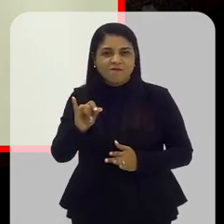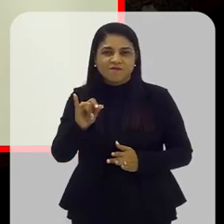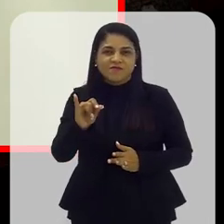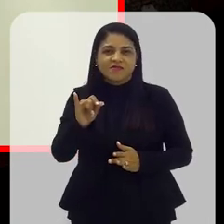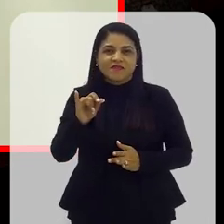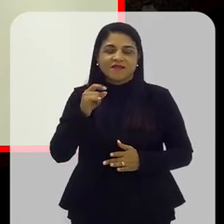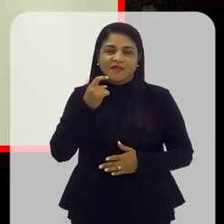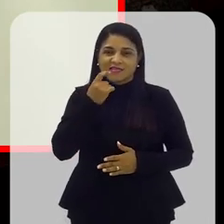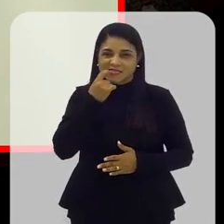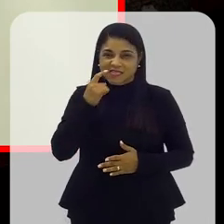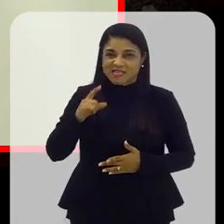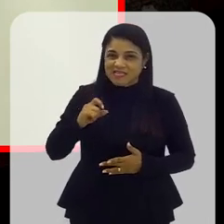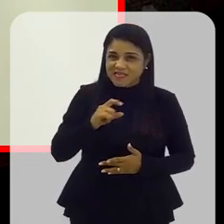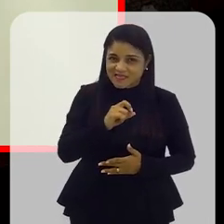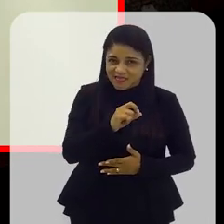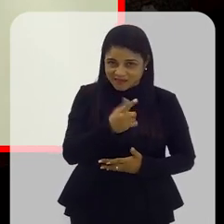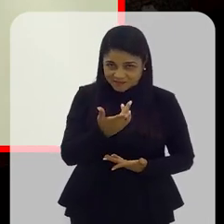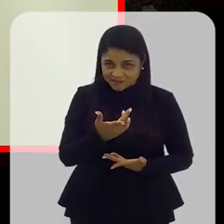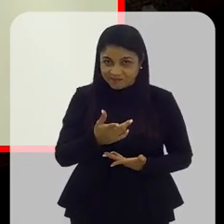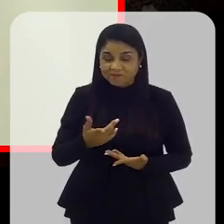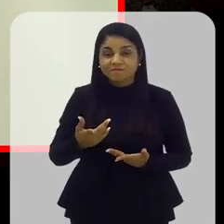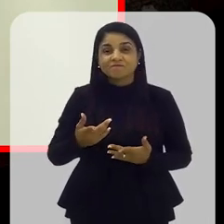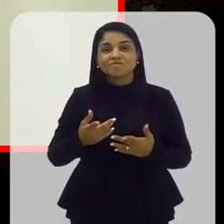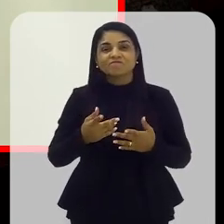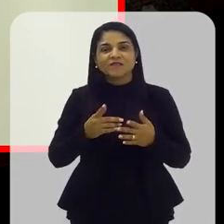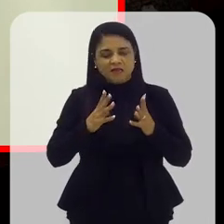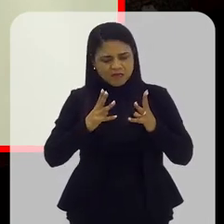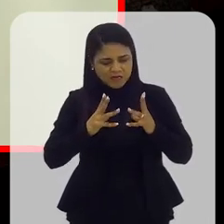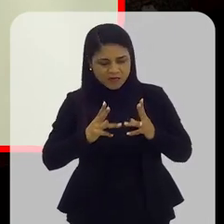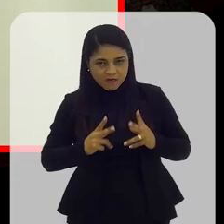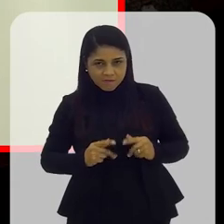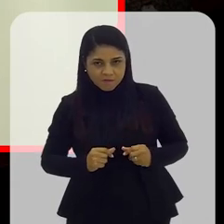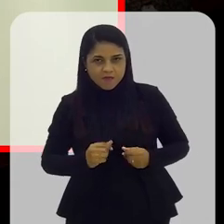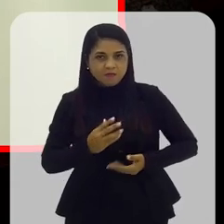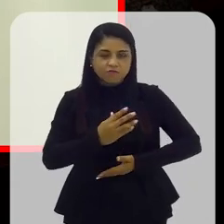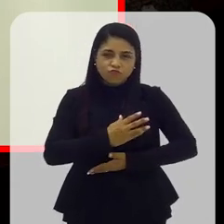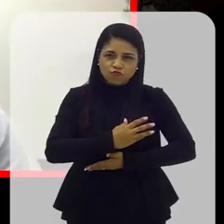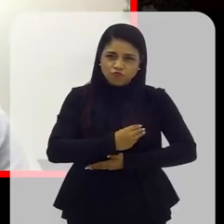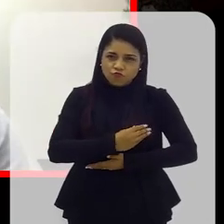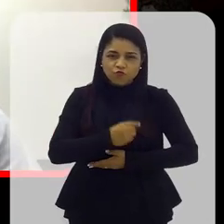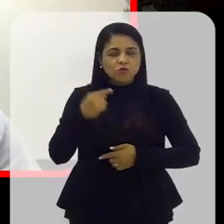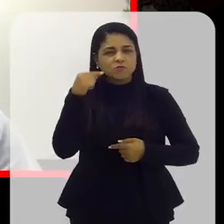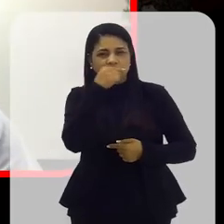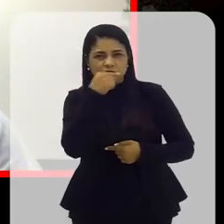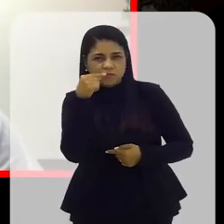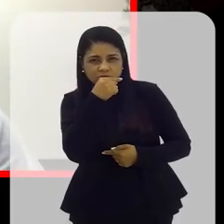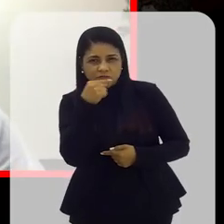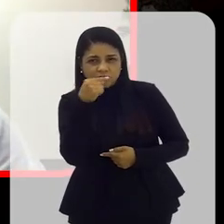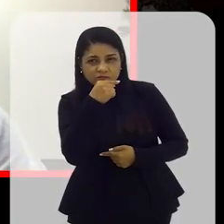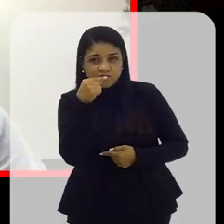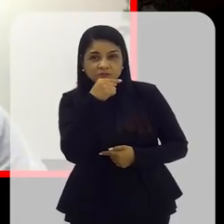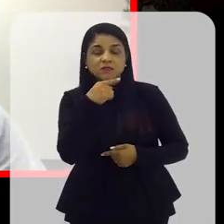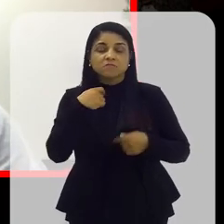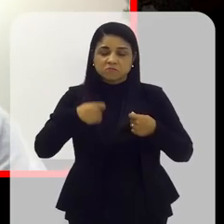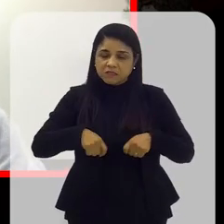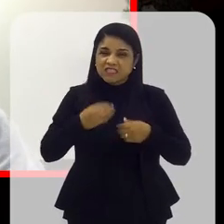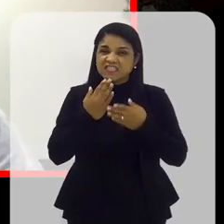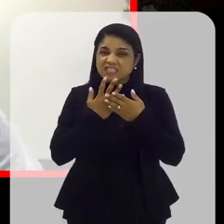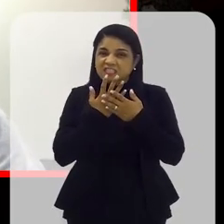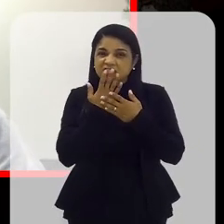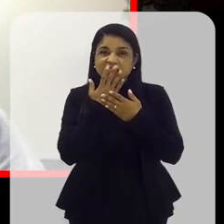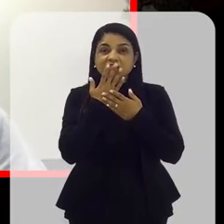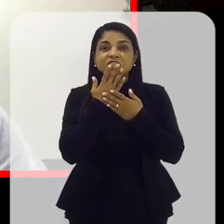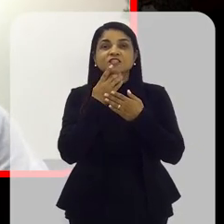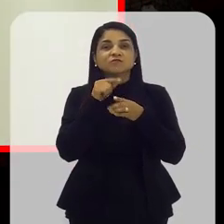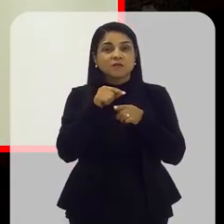prevenção de caries dentárias, né? A higienização, que a Juliana fala muito bem, é necessário ter o dente, mas